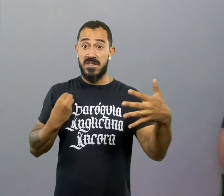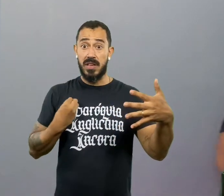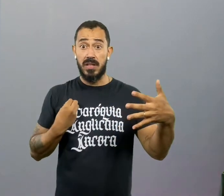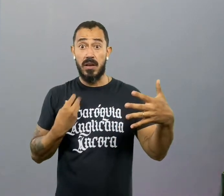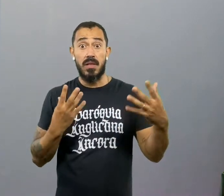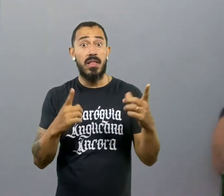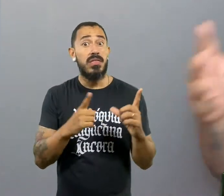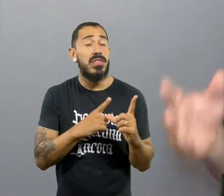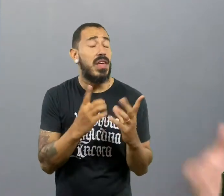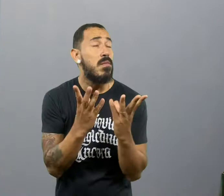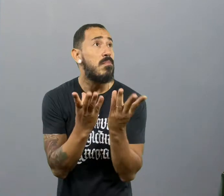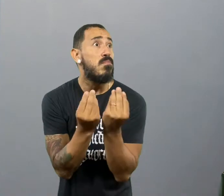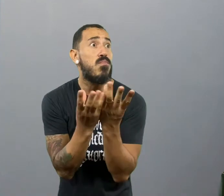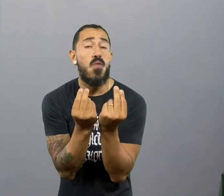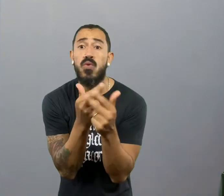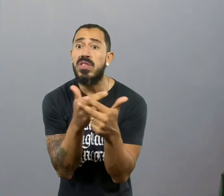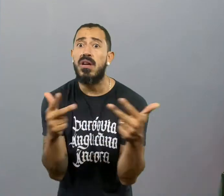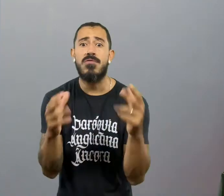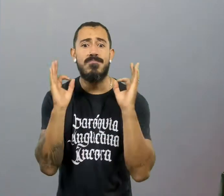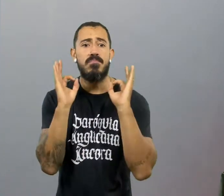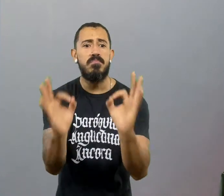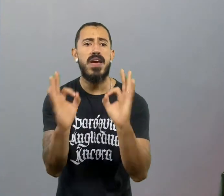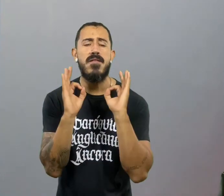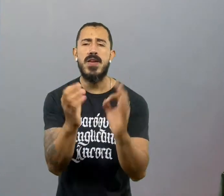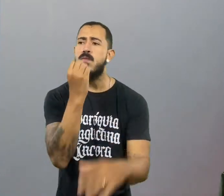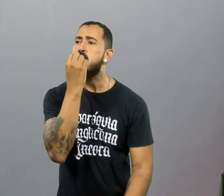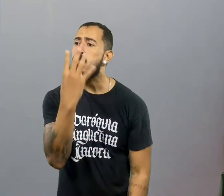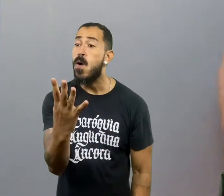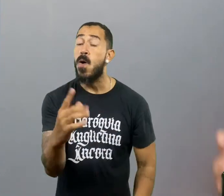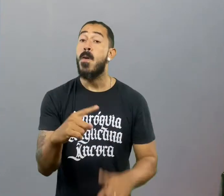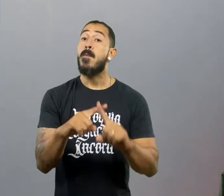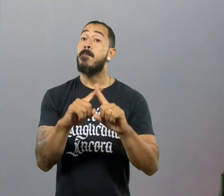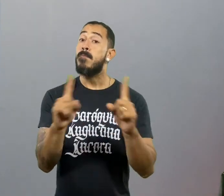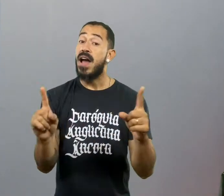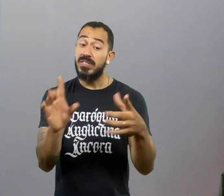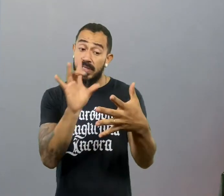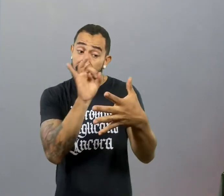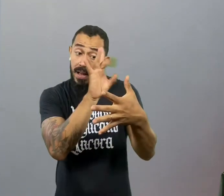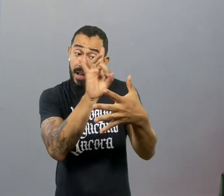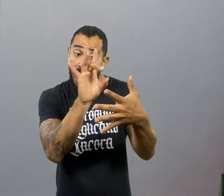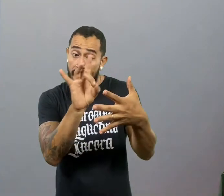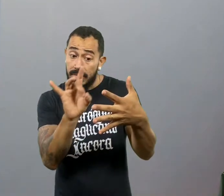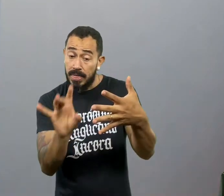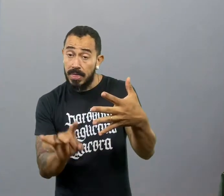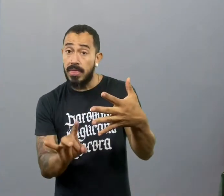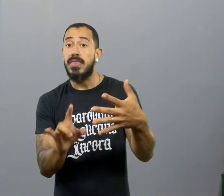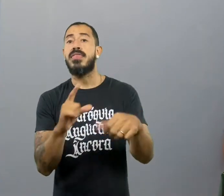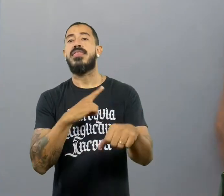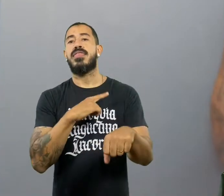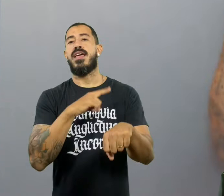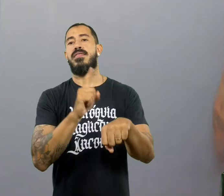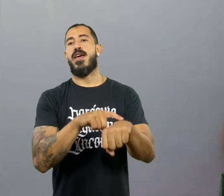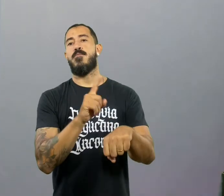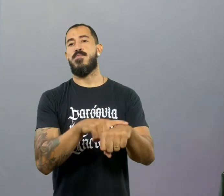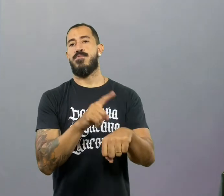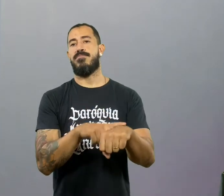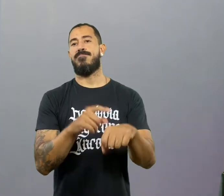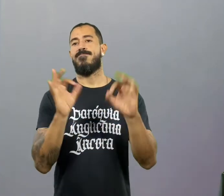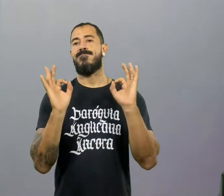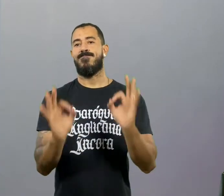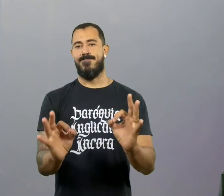Porque há muitas coisas boas para fazer, mas cada coisa ao seu tempo. A pessoa prudente sabe elencar